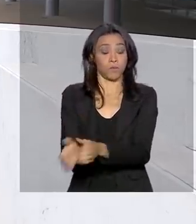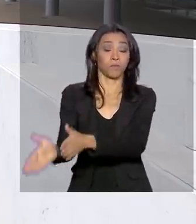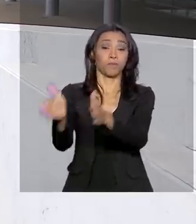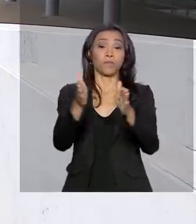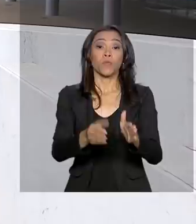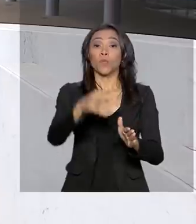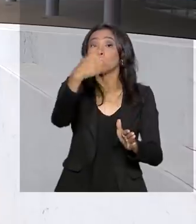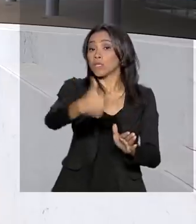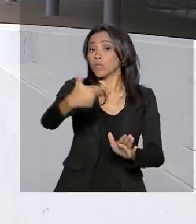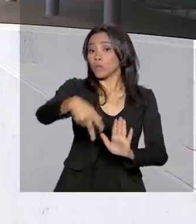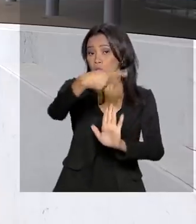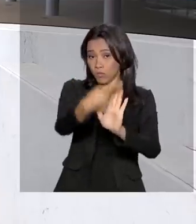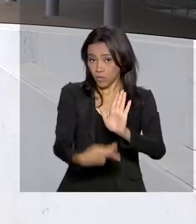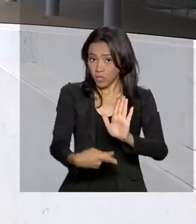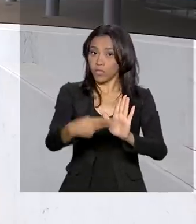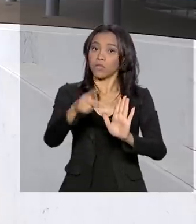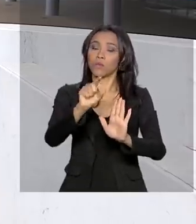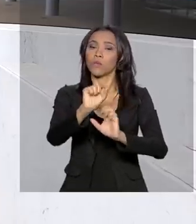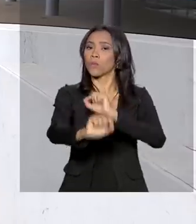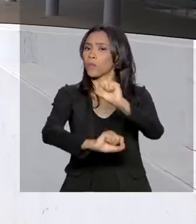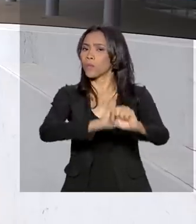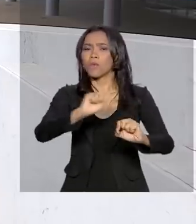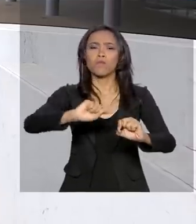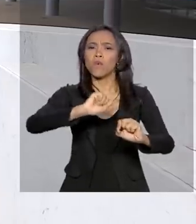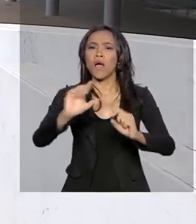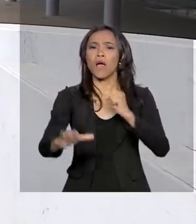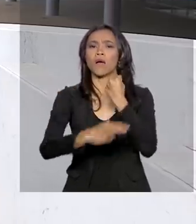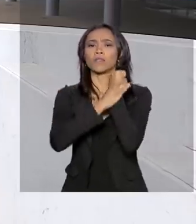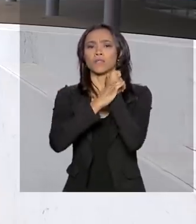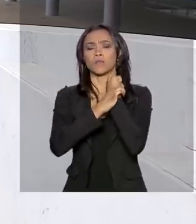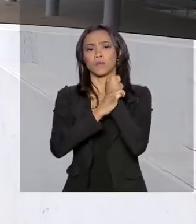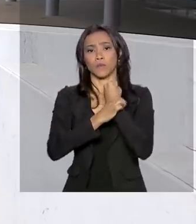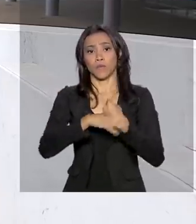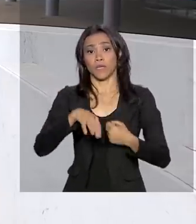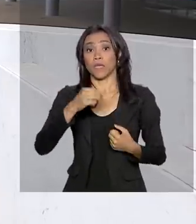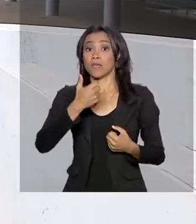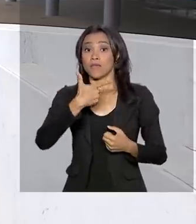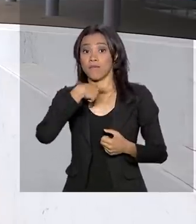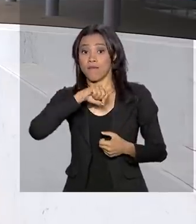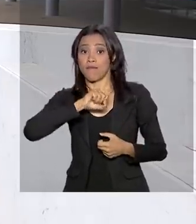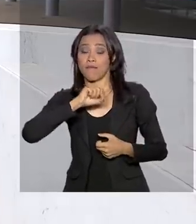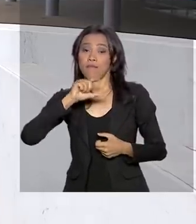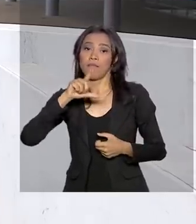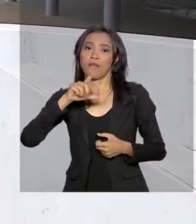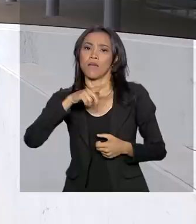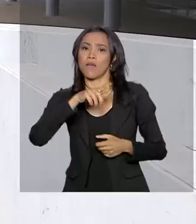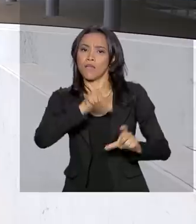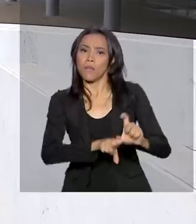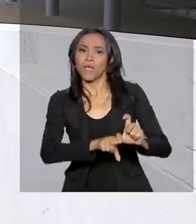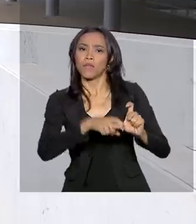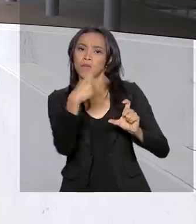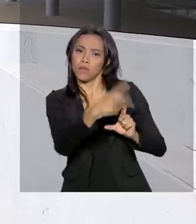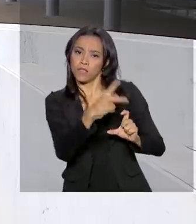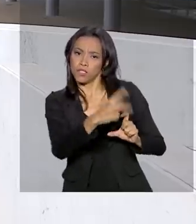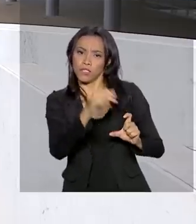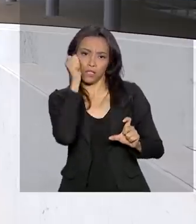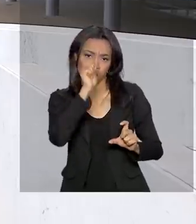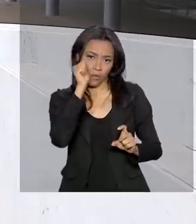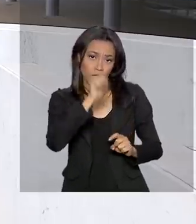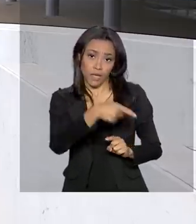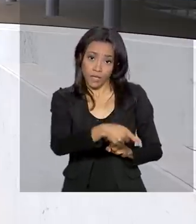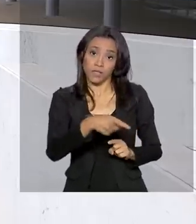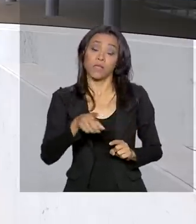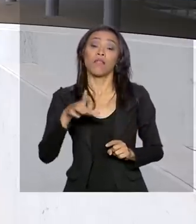segundo projeto, sancionado, vai garantir aos dependentes dessas mulheres vítimas de violência, vagas na